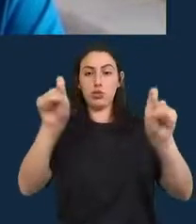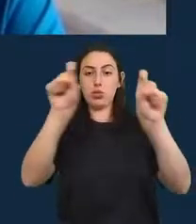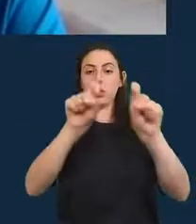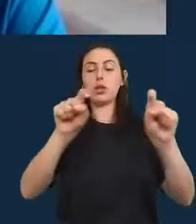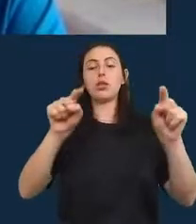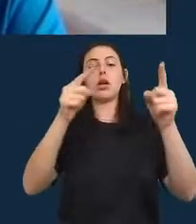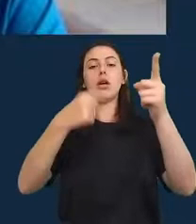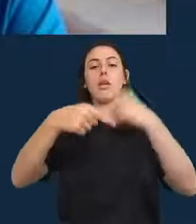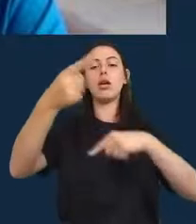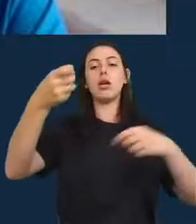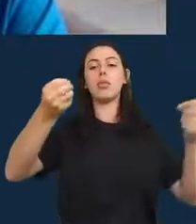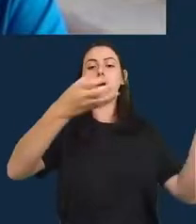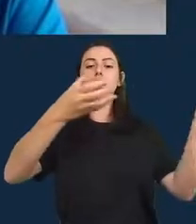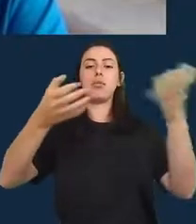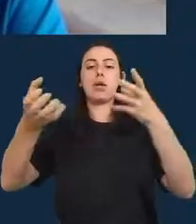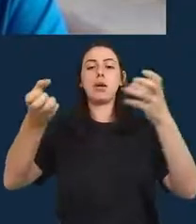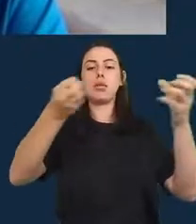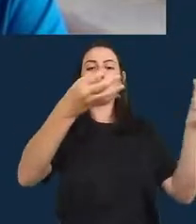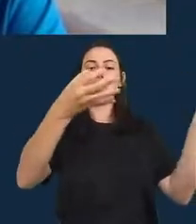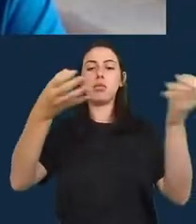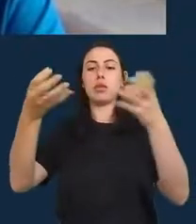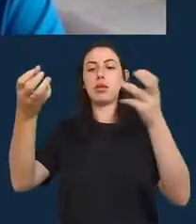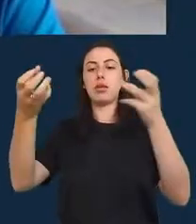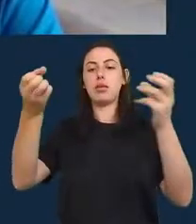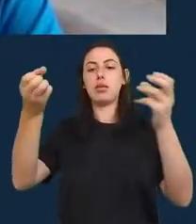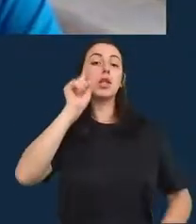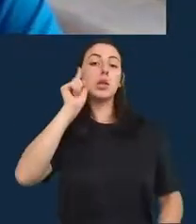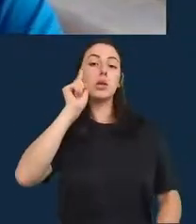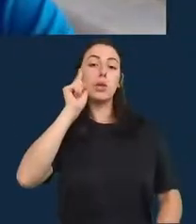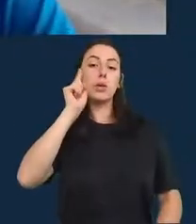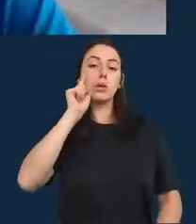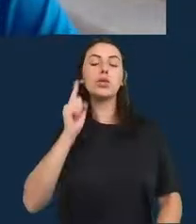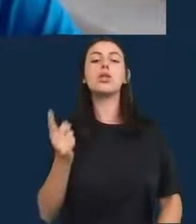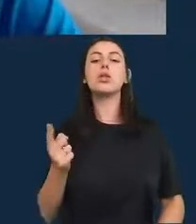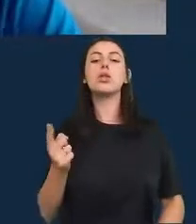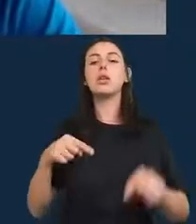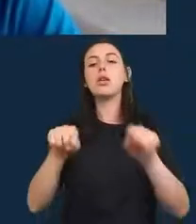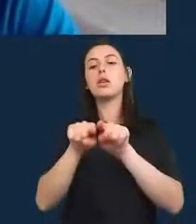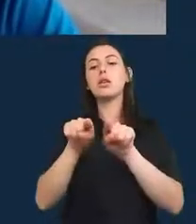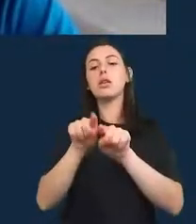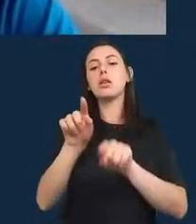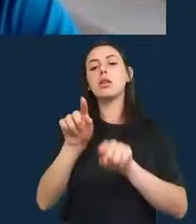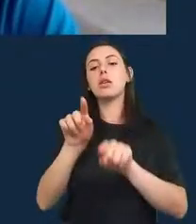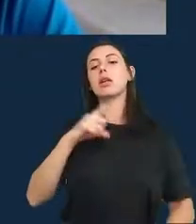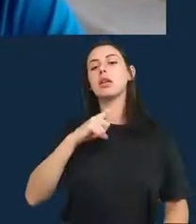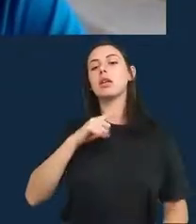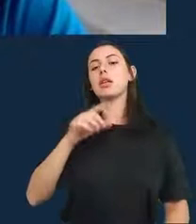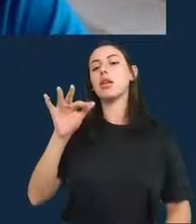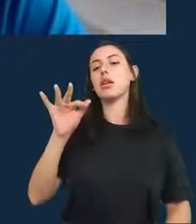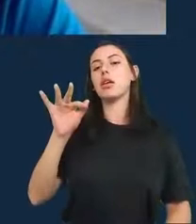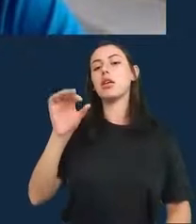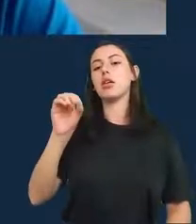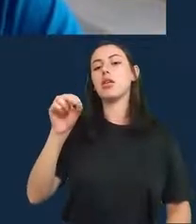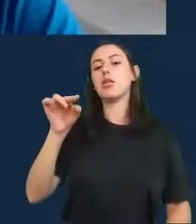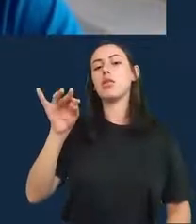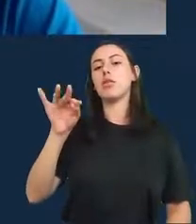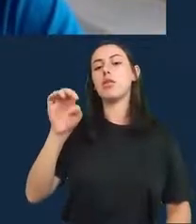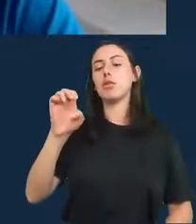falar de algumas fontes úteis, eu acho que fontes de dados de mortalidade total têm bastante crédito.